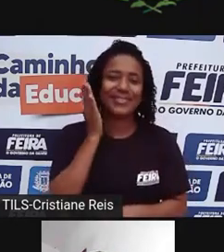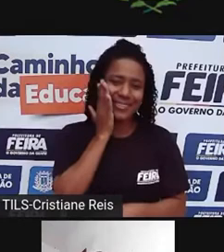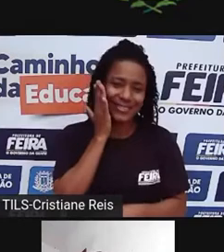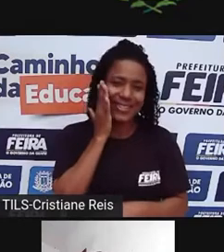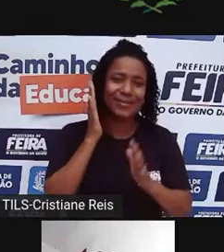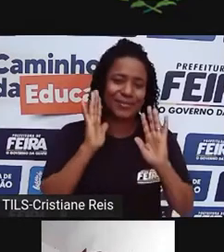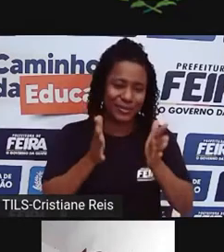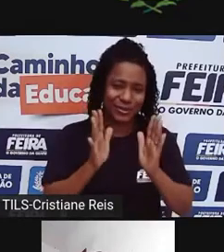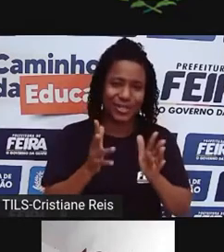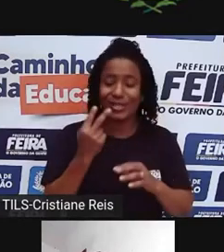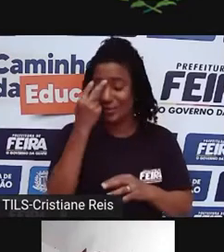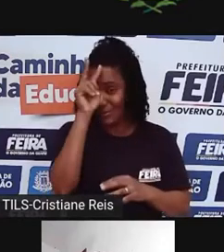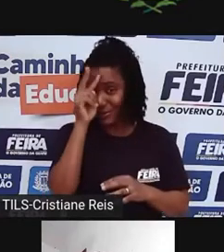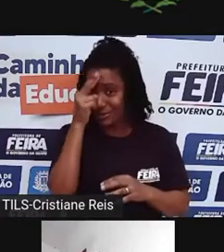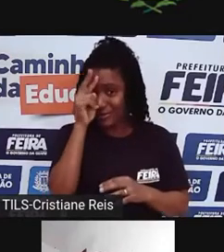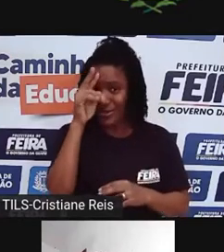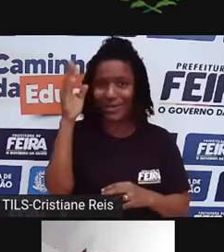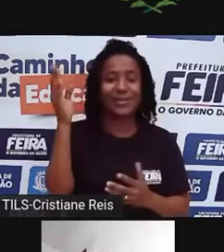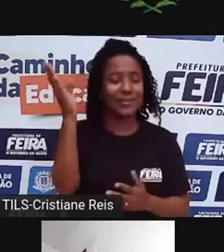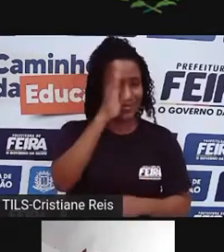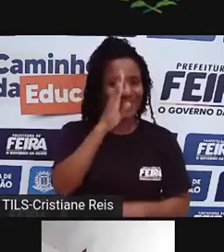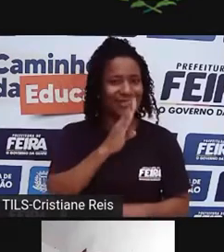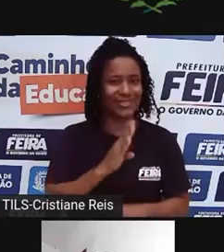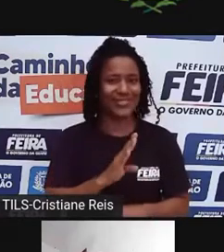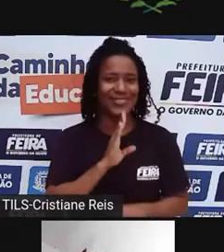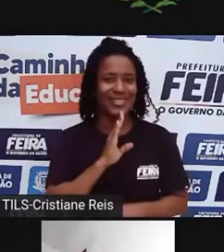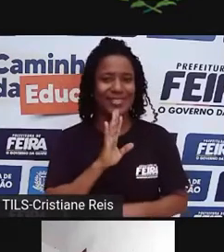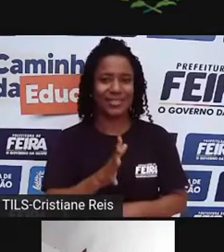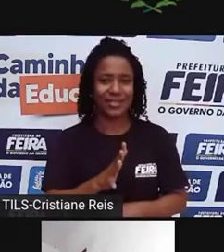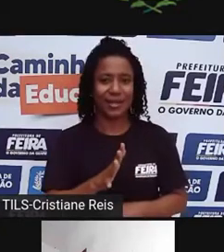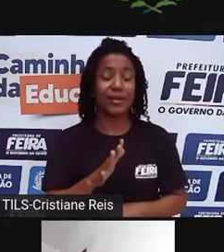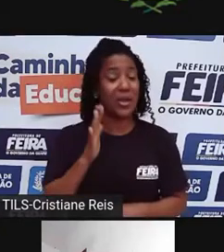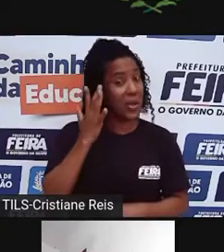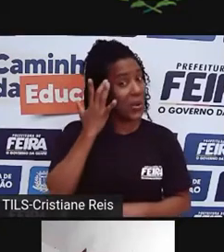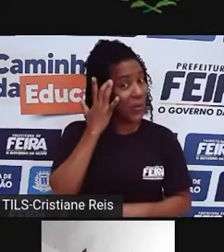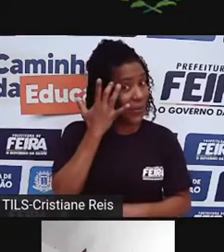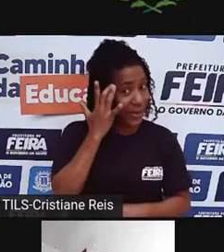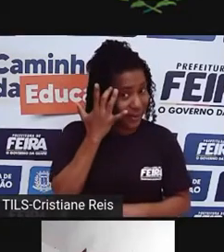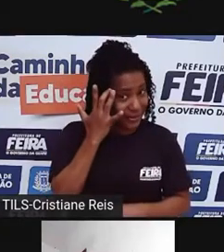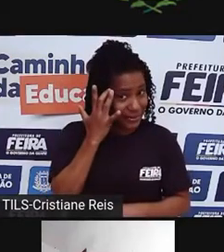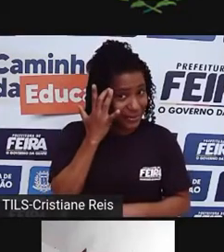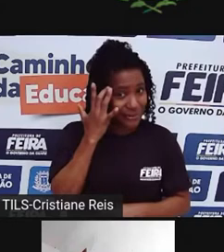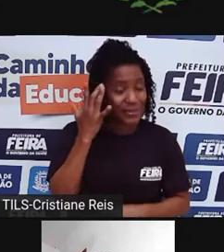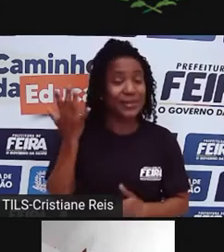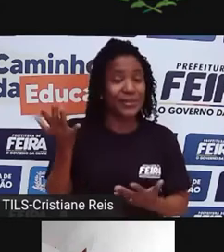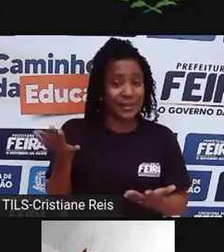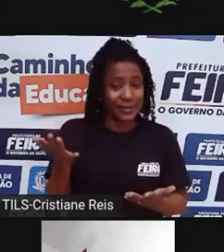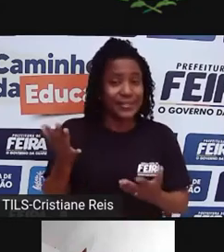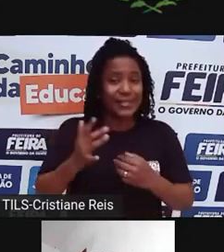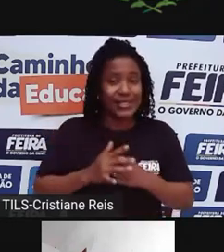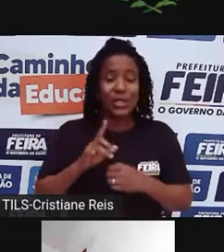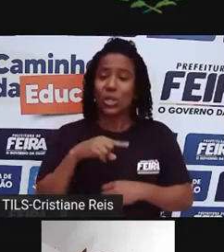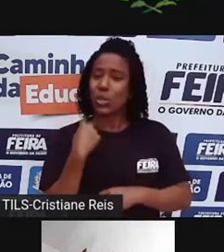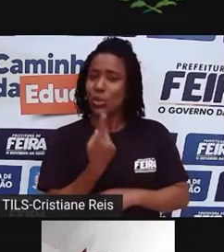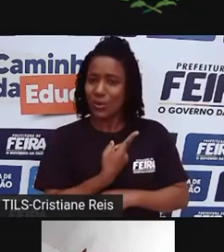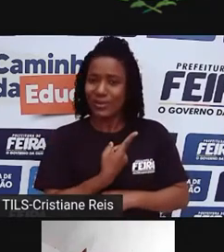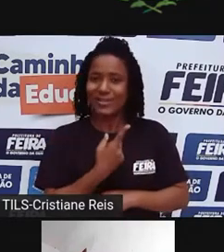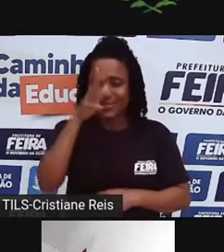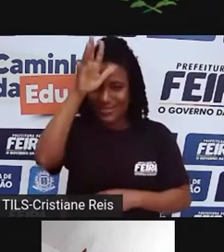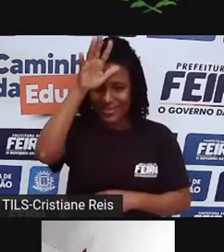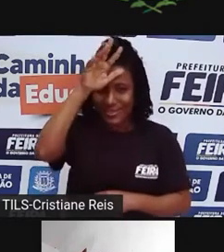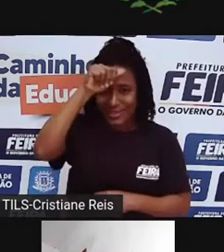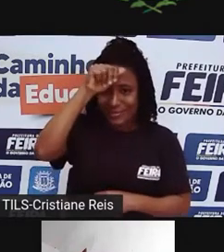contato com a história do Brasil. Só que eu arrisco dizer, eu acho, que muito do que a gente aprende é passado